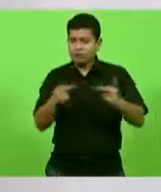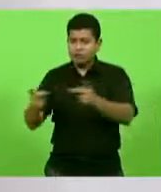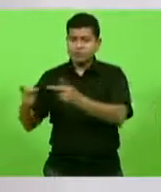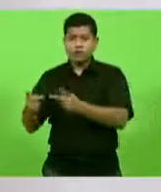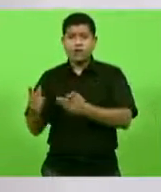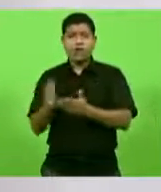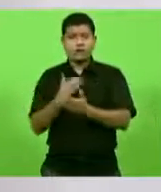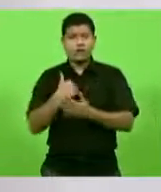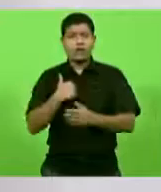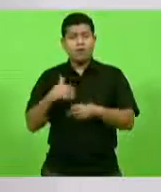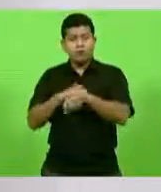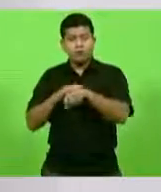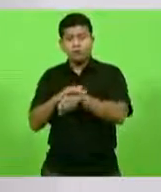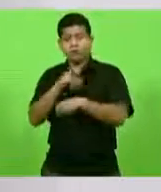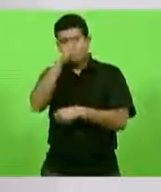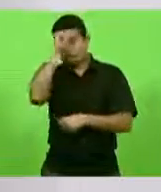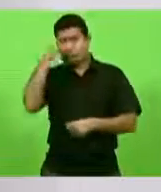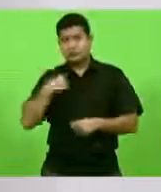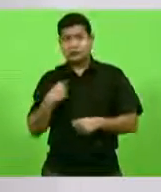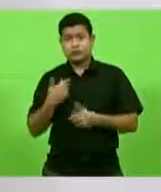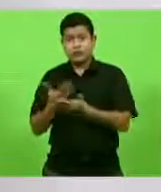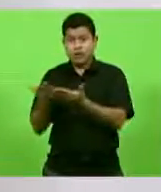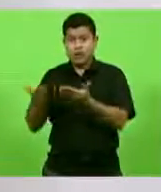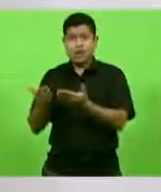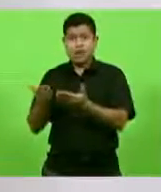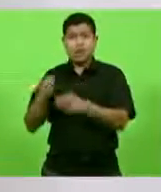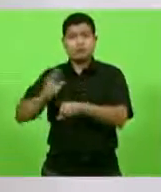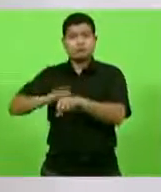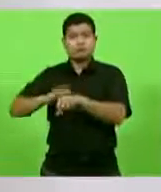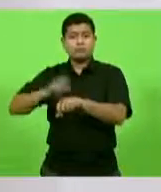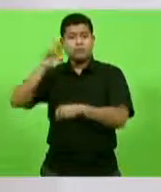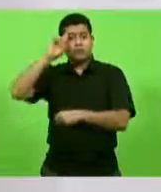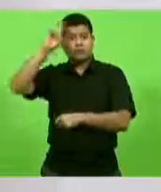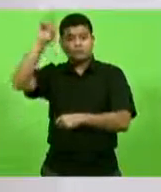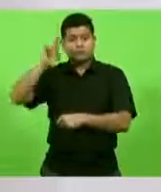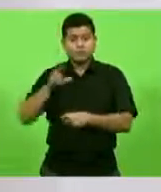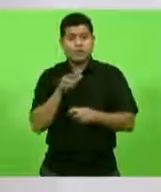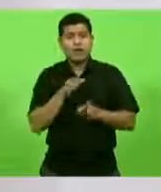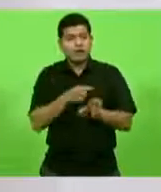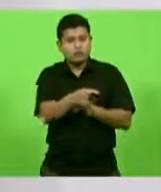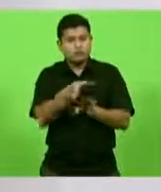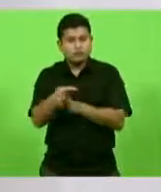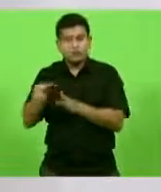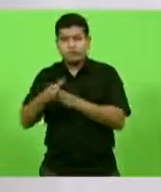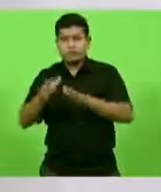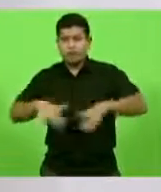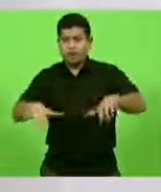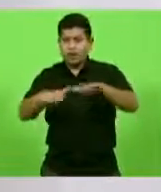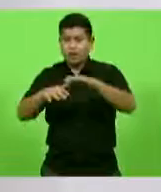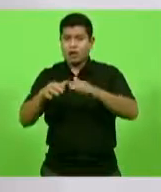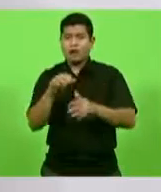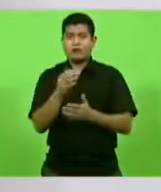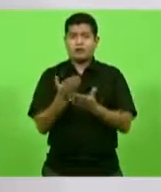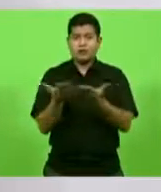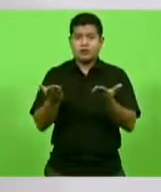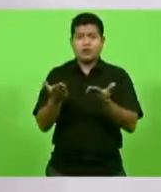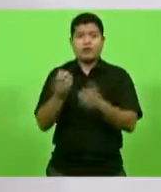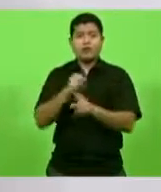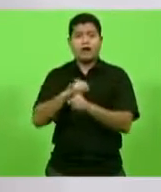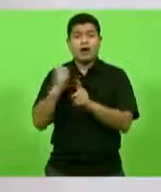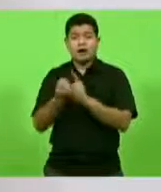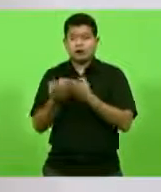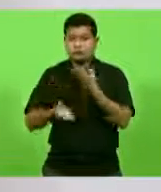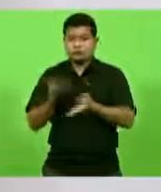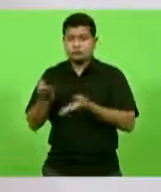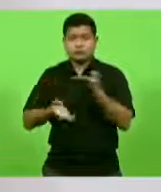agentes comunitárias de saúde, que a gente possa orientar as pessoas na relação o